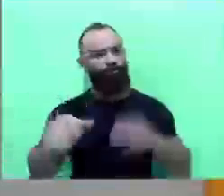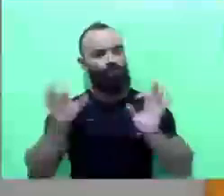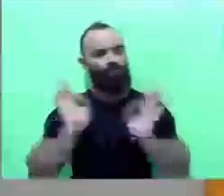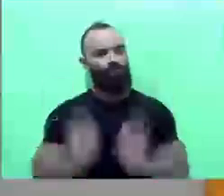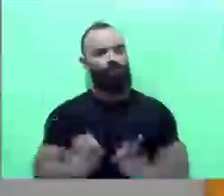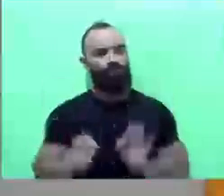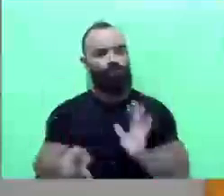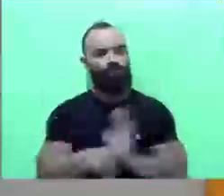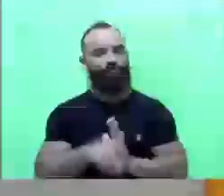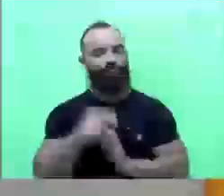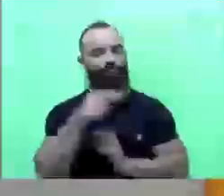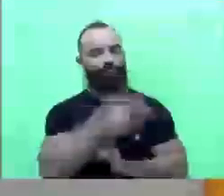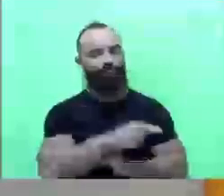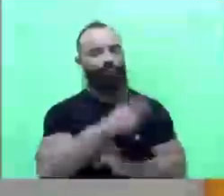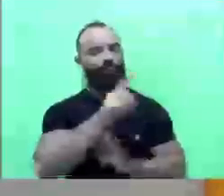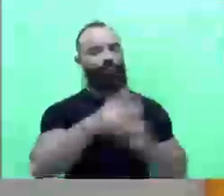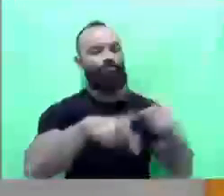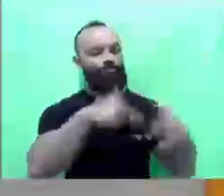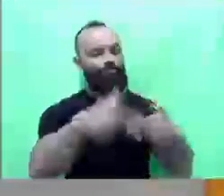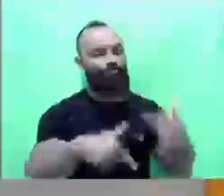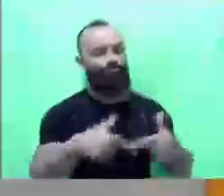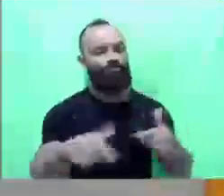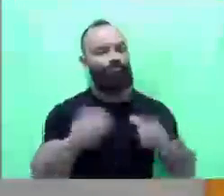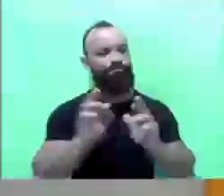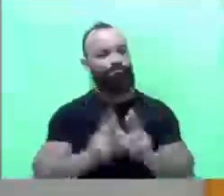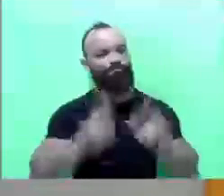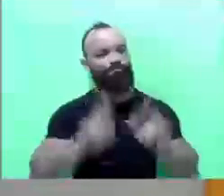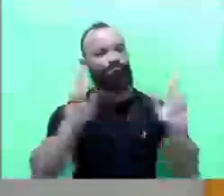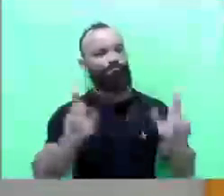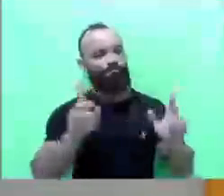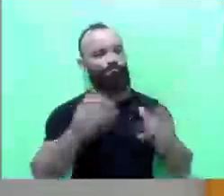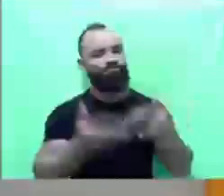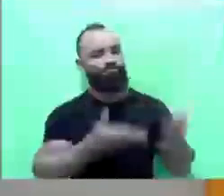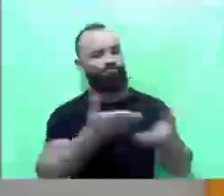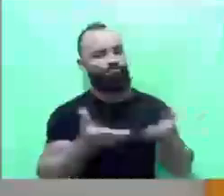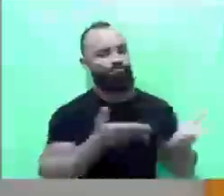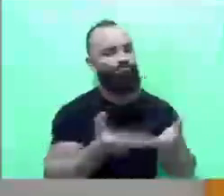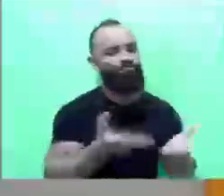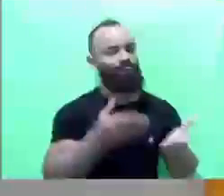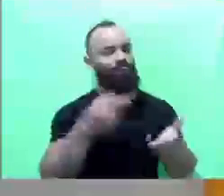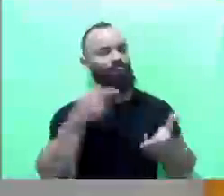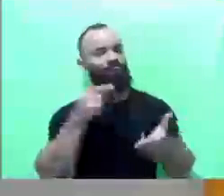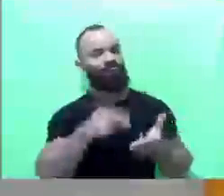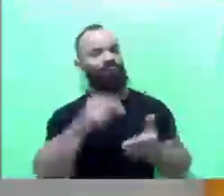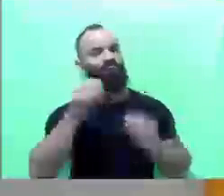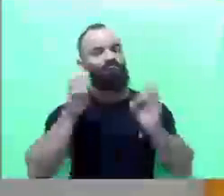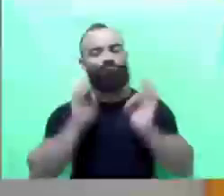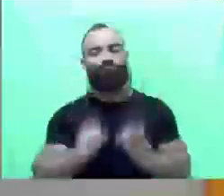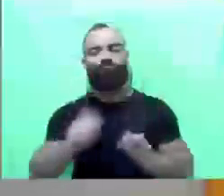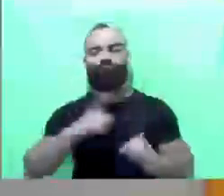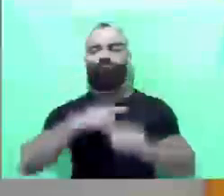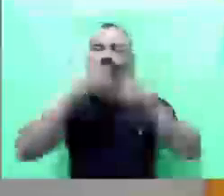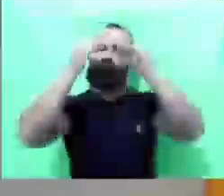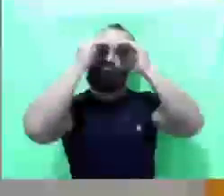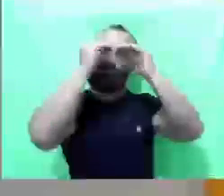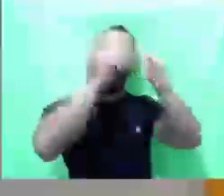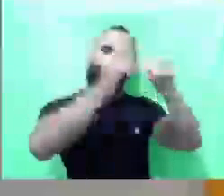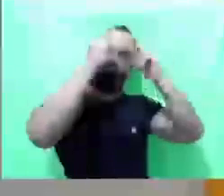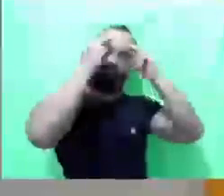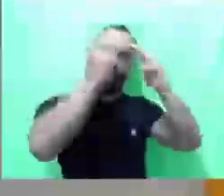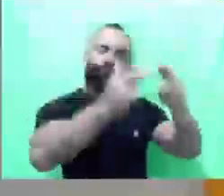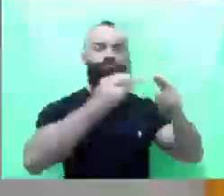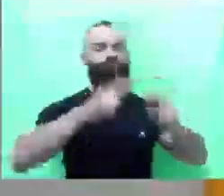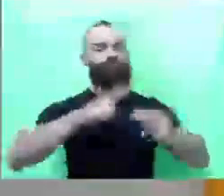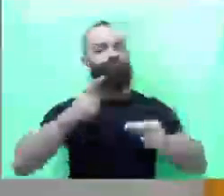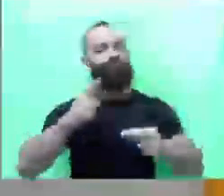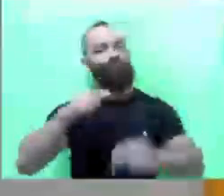realmente que faz um trabalho diferenciado para a nossa cidade, com toda certeza, ter o nosso respeito e o nosso apreço, para cada vez